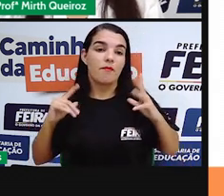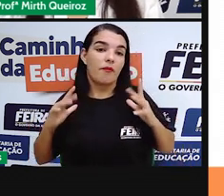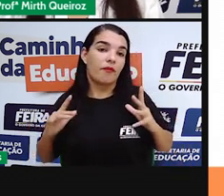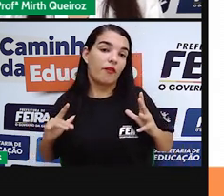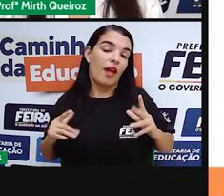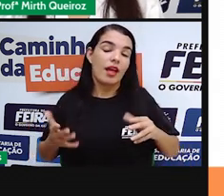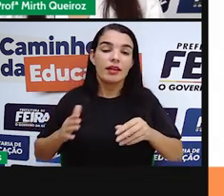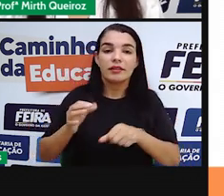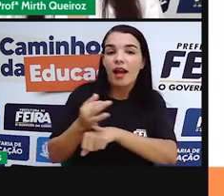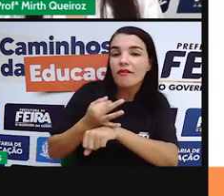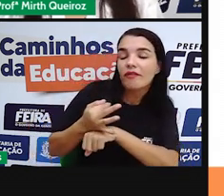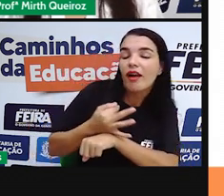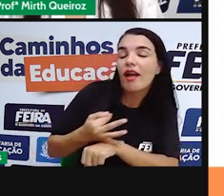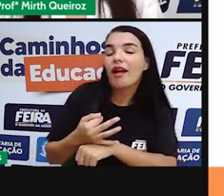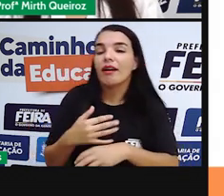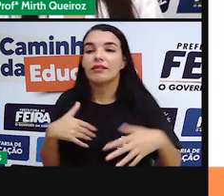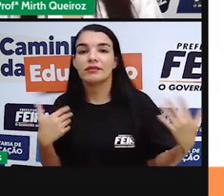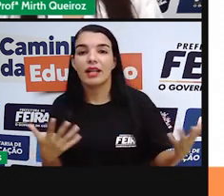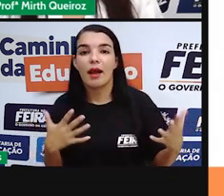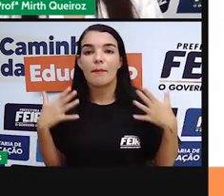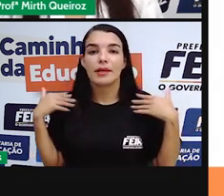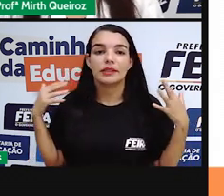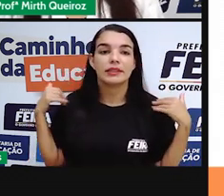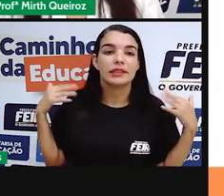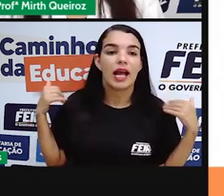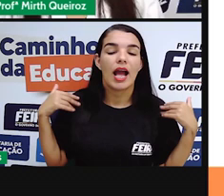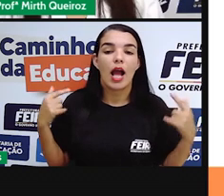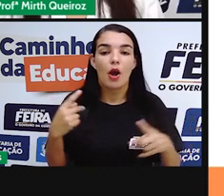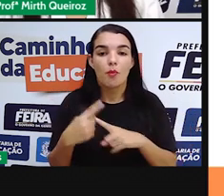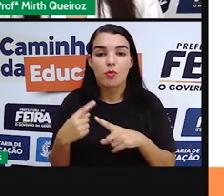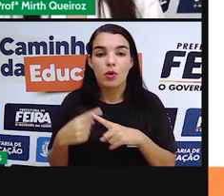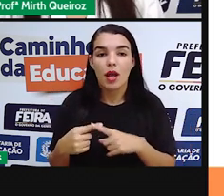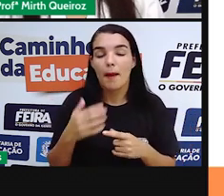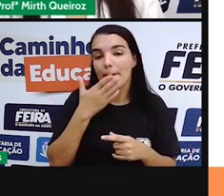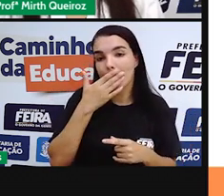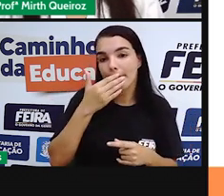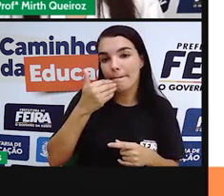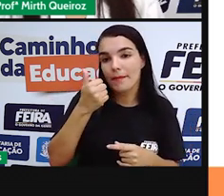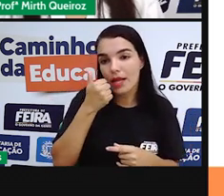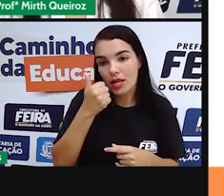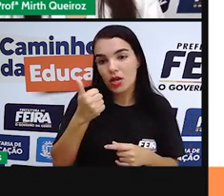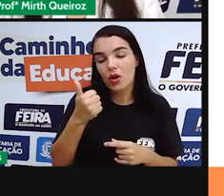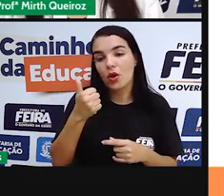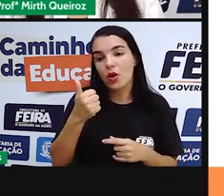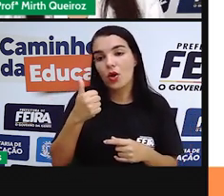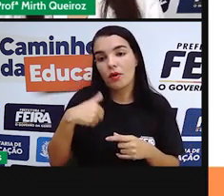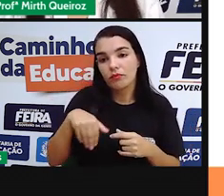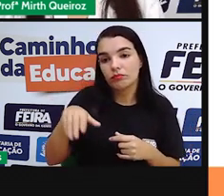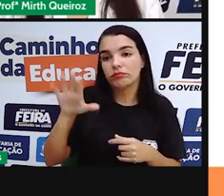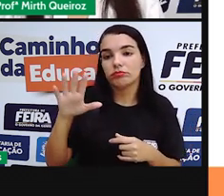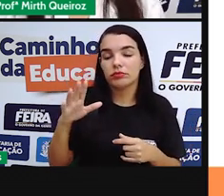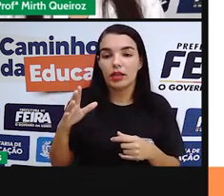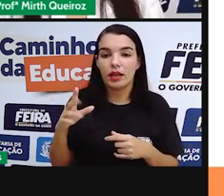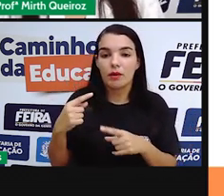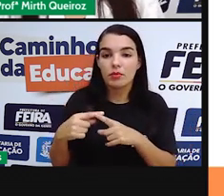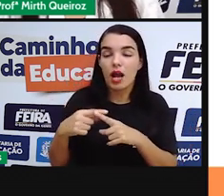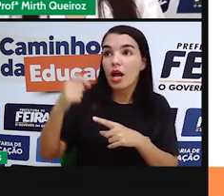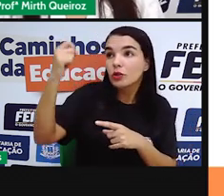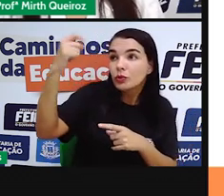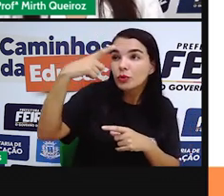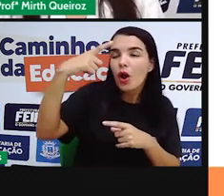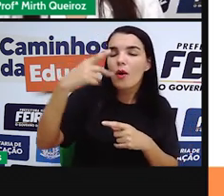viajar, assistir as férias, justamente, por ter uma maior incidência aí da luz solar,